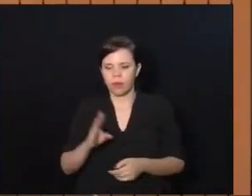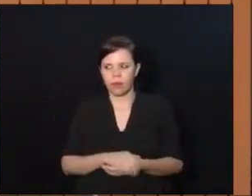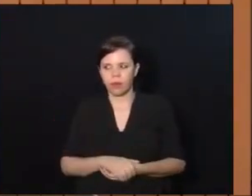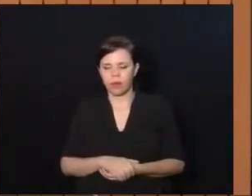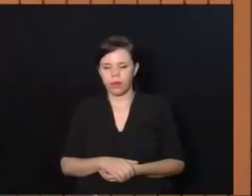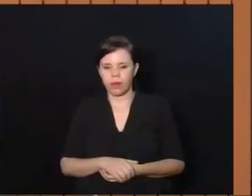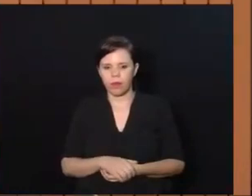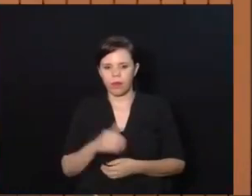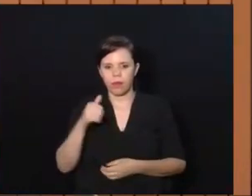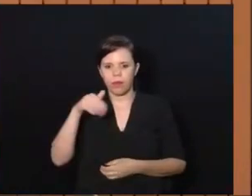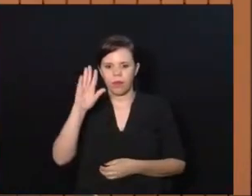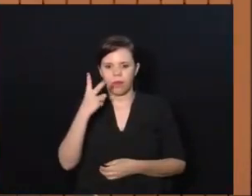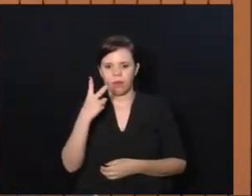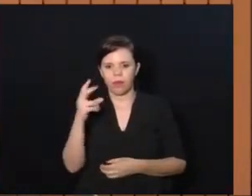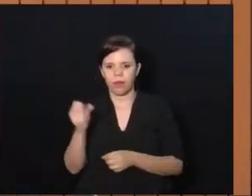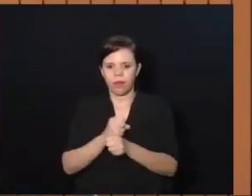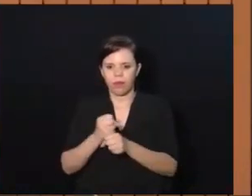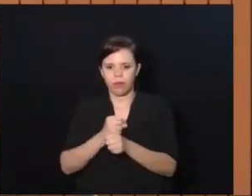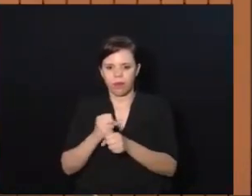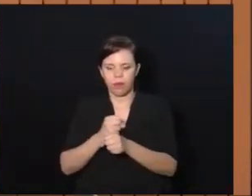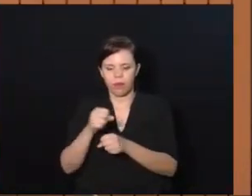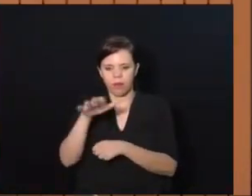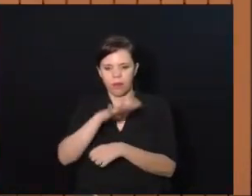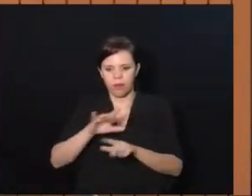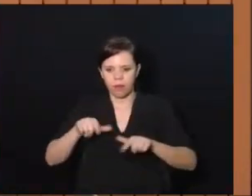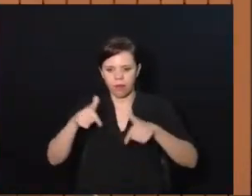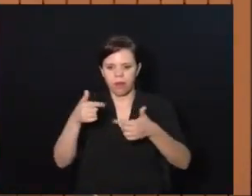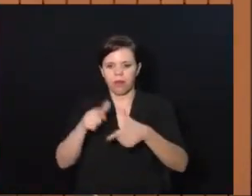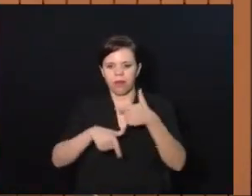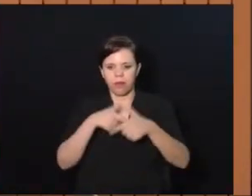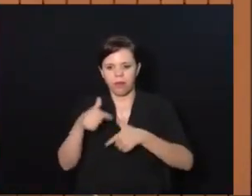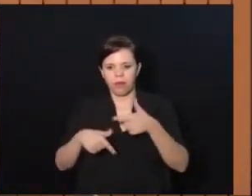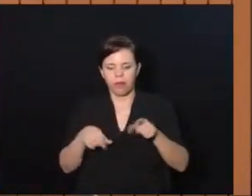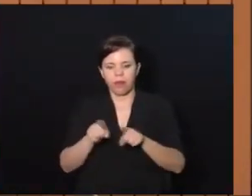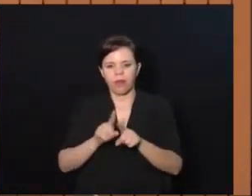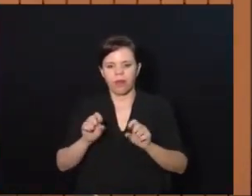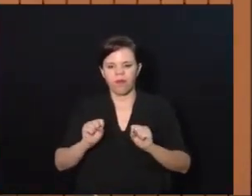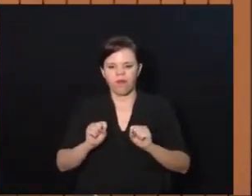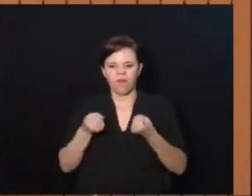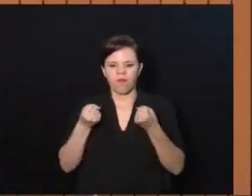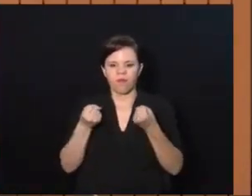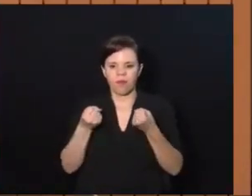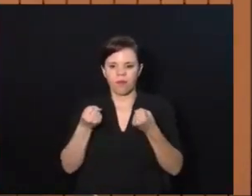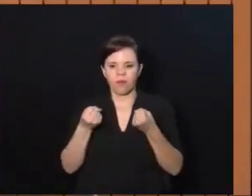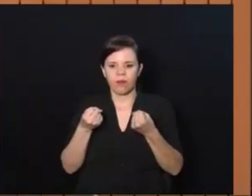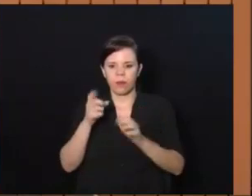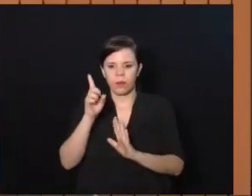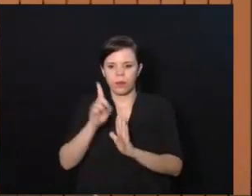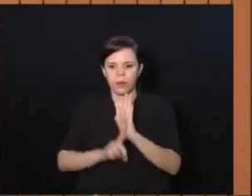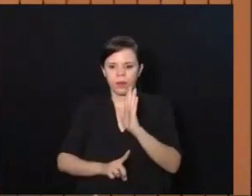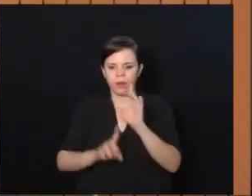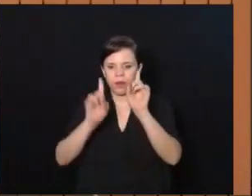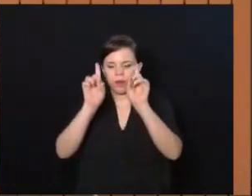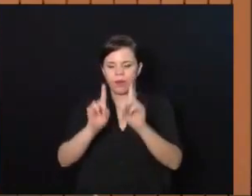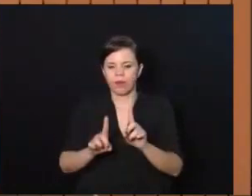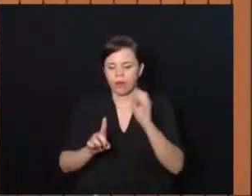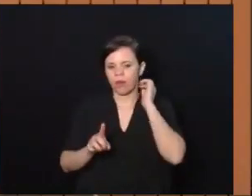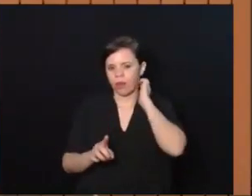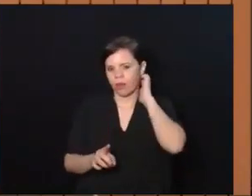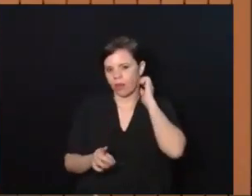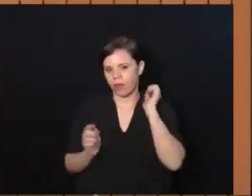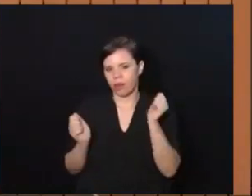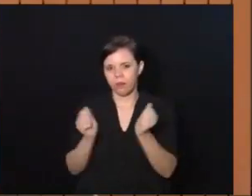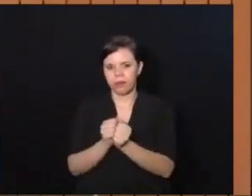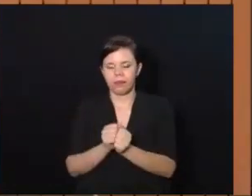Com mais de 20 anos de atuação na área, atualmente é também um grande defensor dos direitos das pessoas com deficiência,